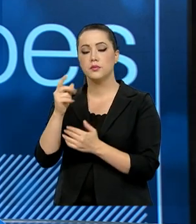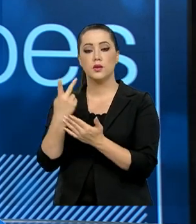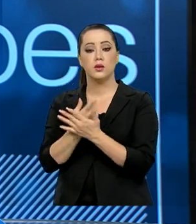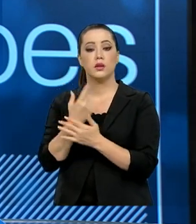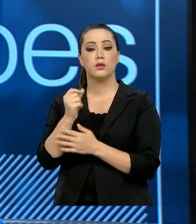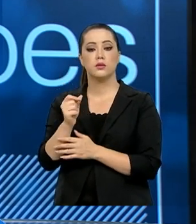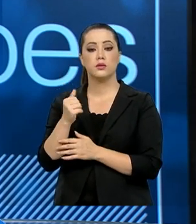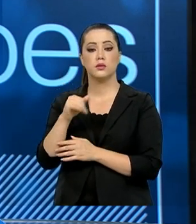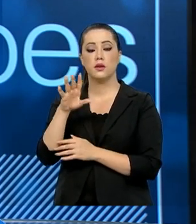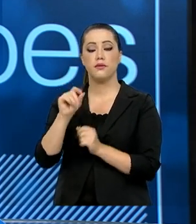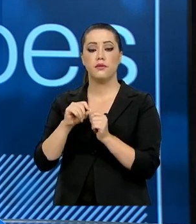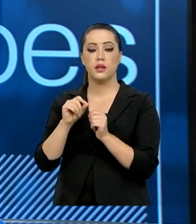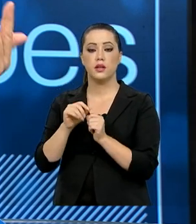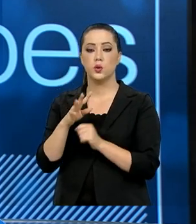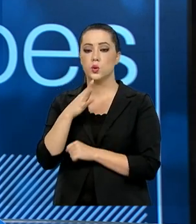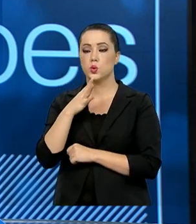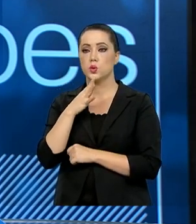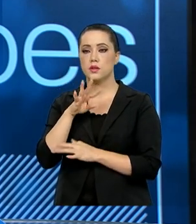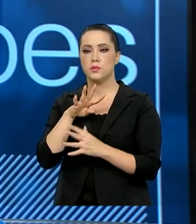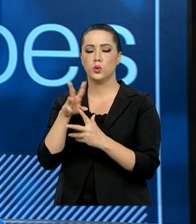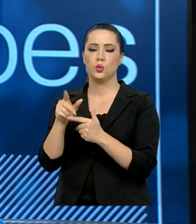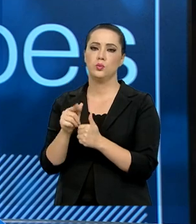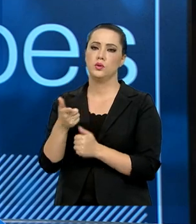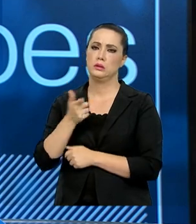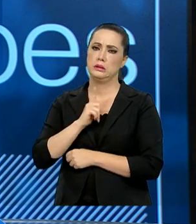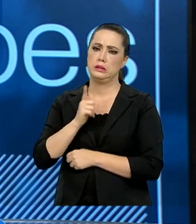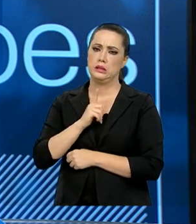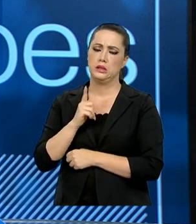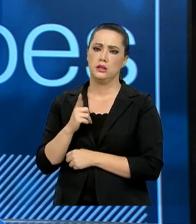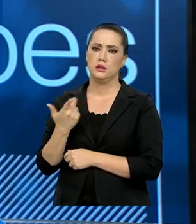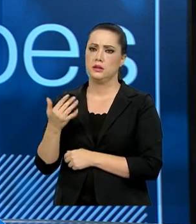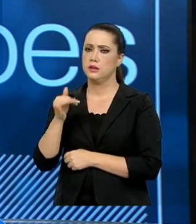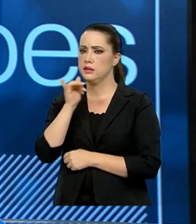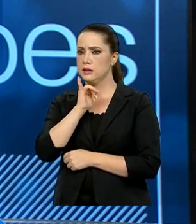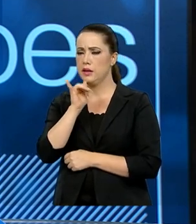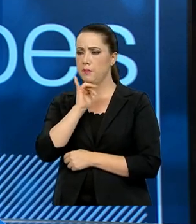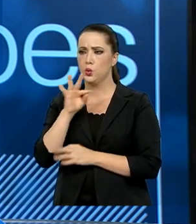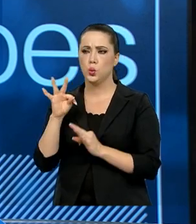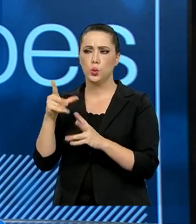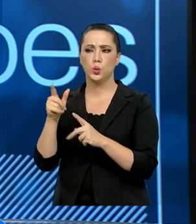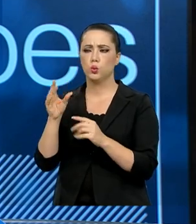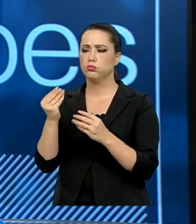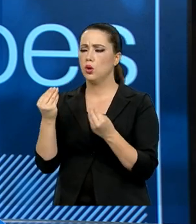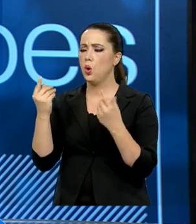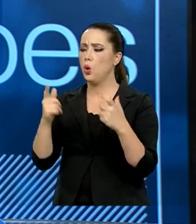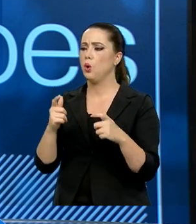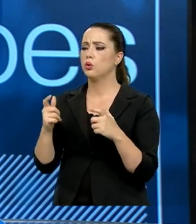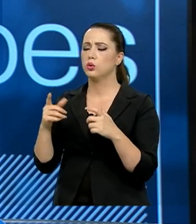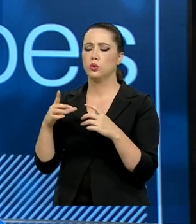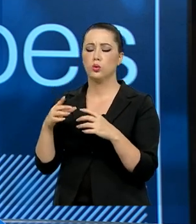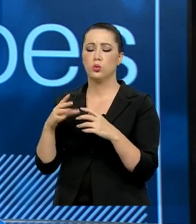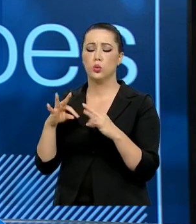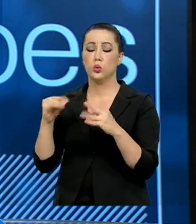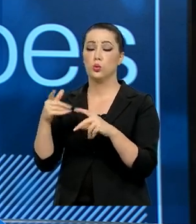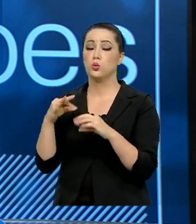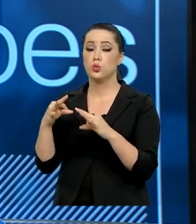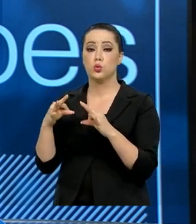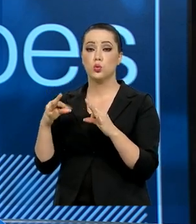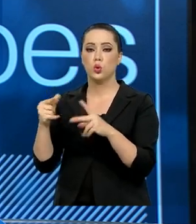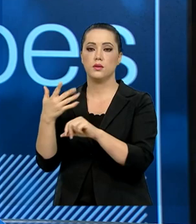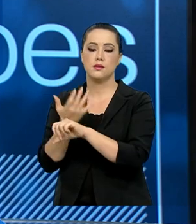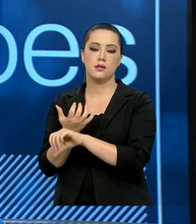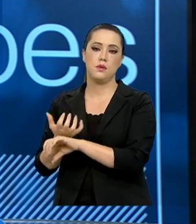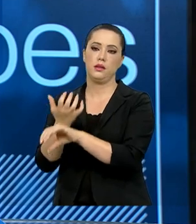produzido em termos de conhecimento no mundo, ou seja, o estado da arte do conhecimento em qualquer área, ele está